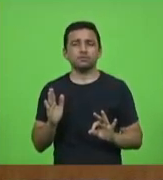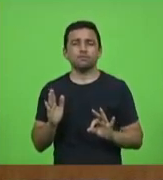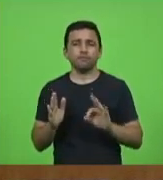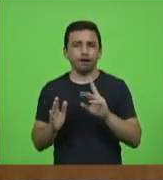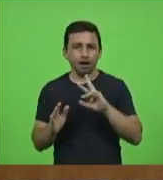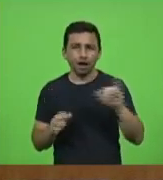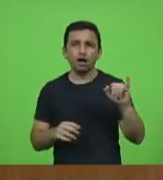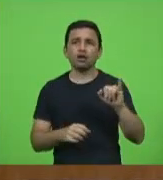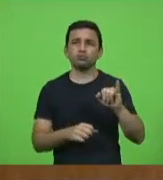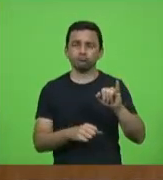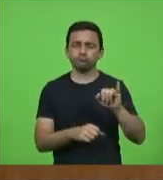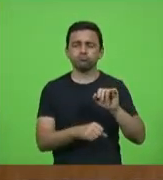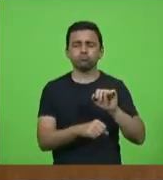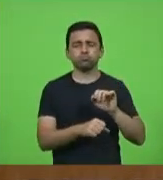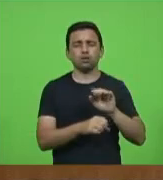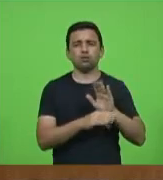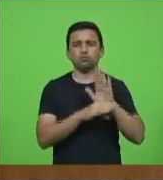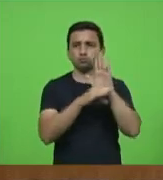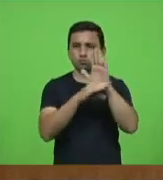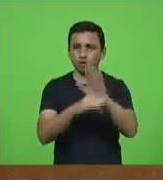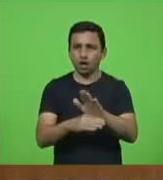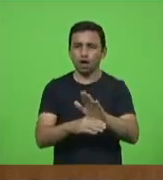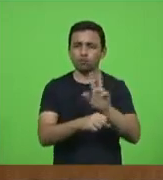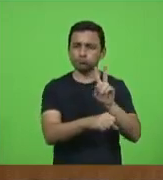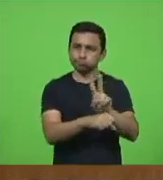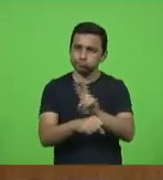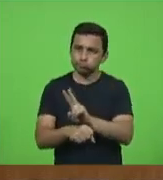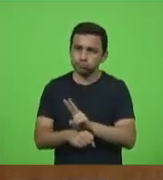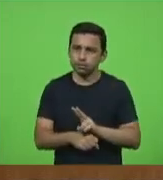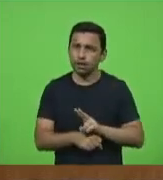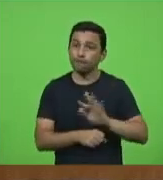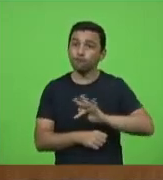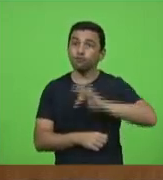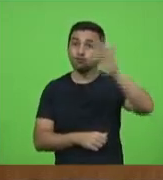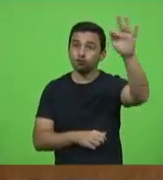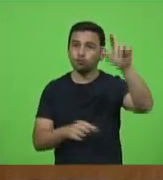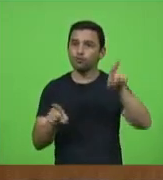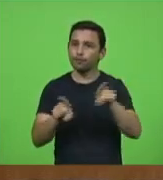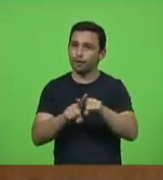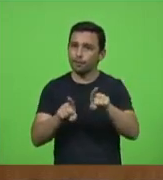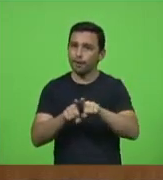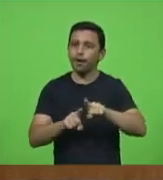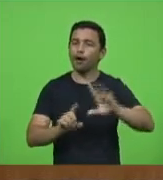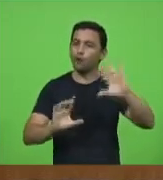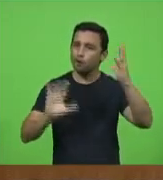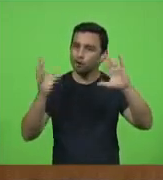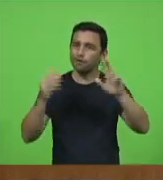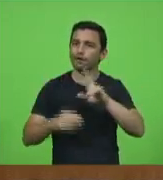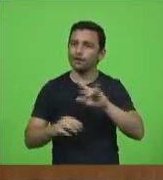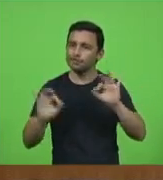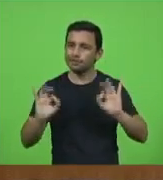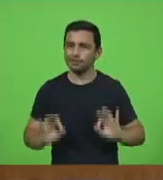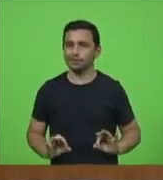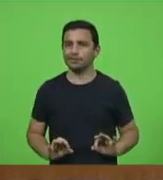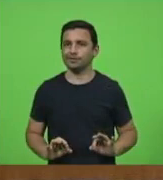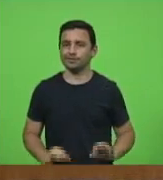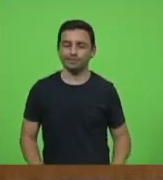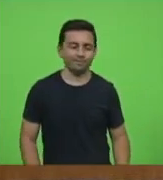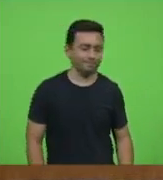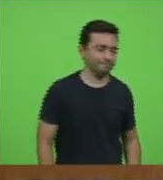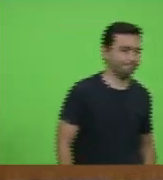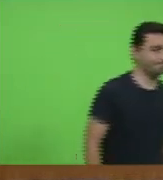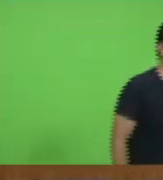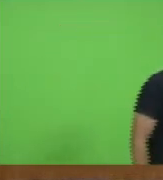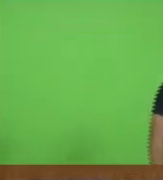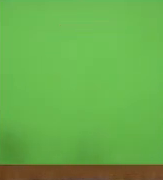proteger futuros eventos climáticos que certamente vão acontecer sem permitir que